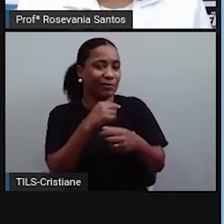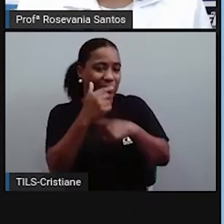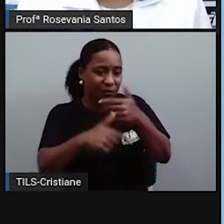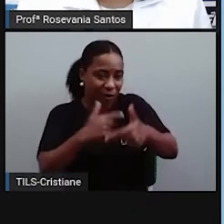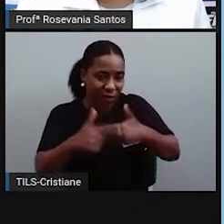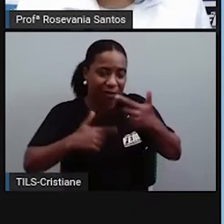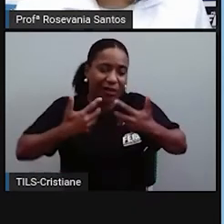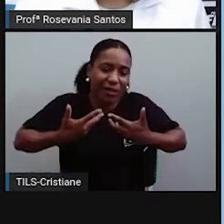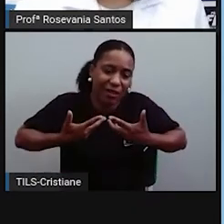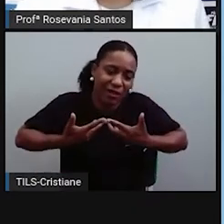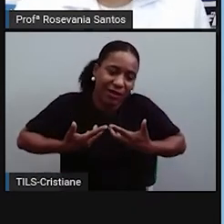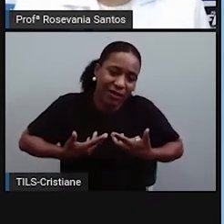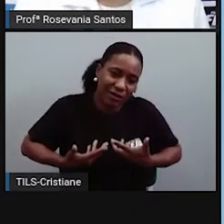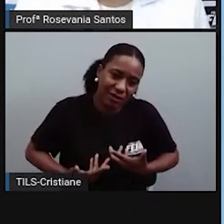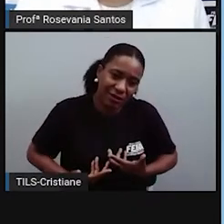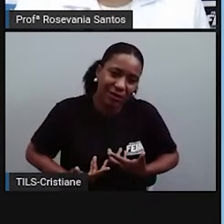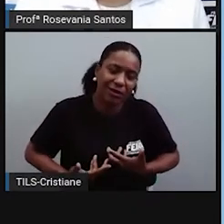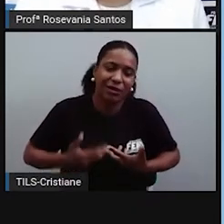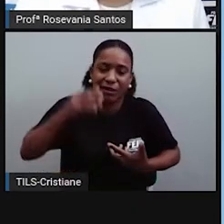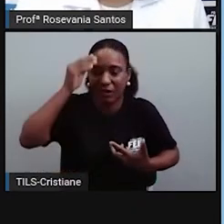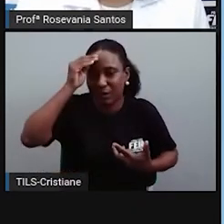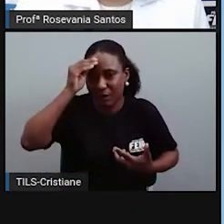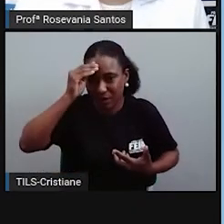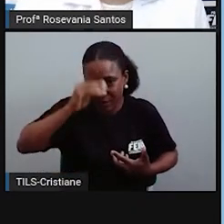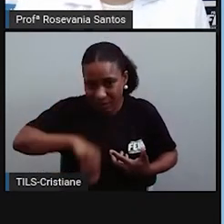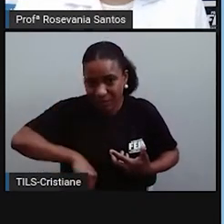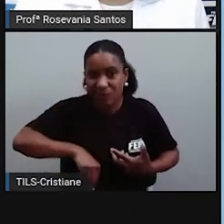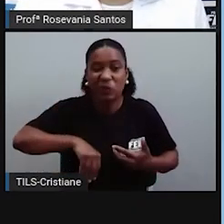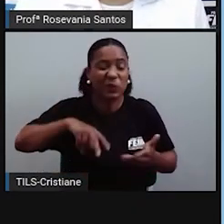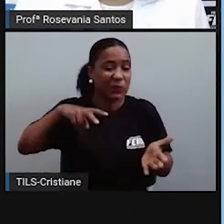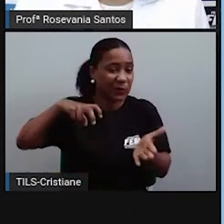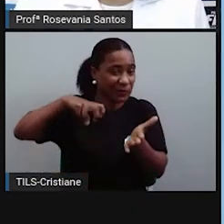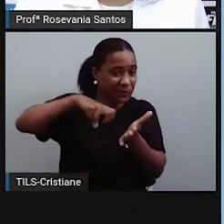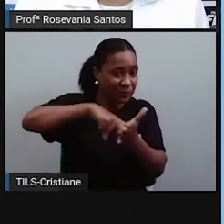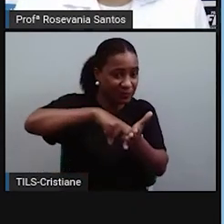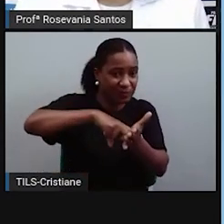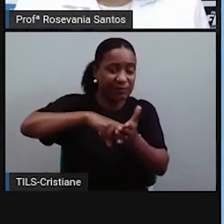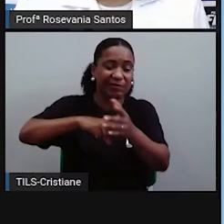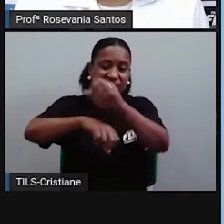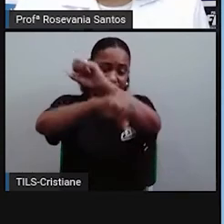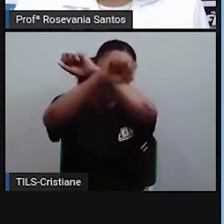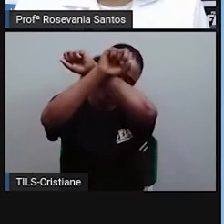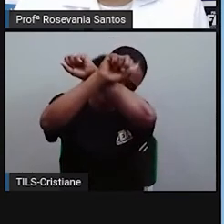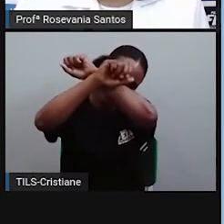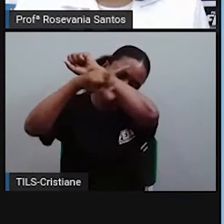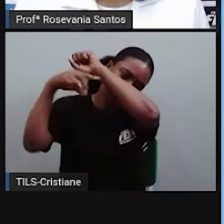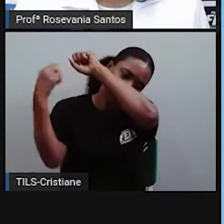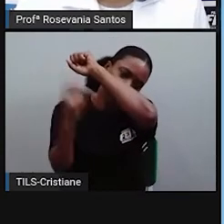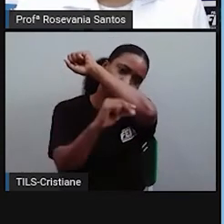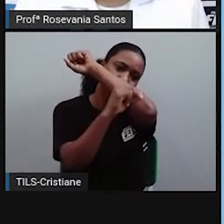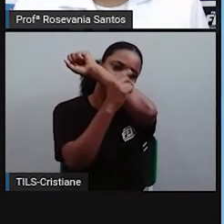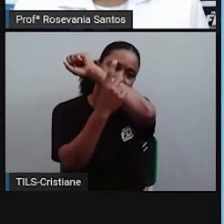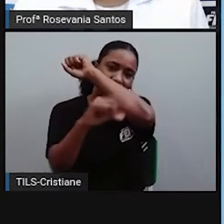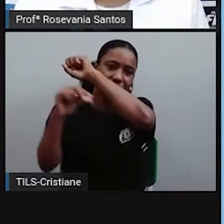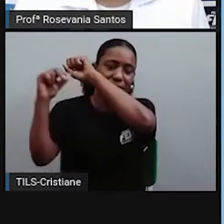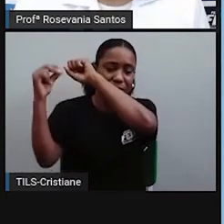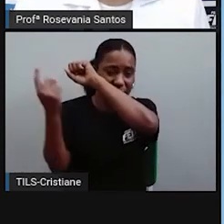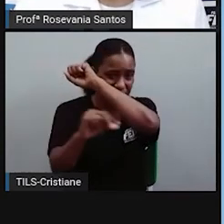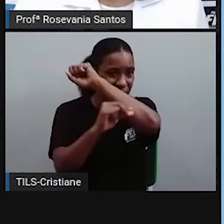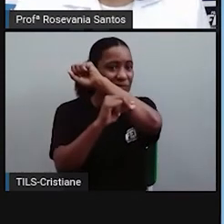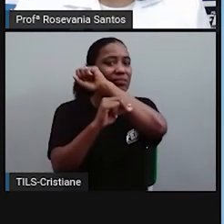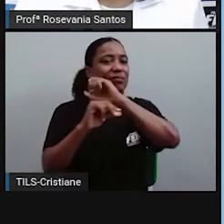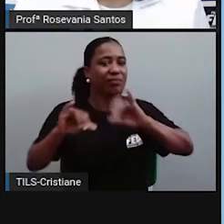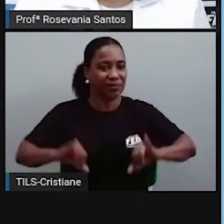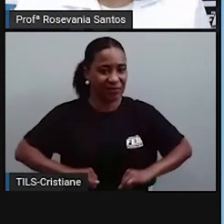castigo e seu velho. Eles eram transportados de um campo para outro. Sempre andando. Sempre acorrentados.